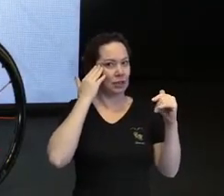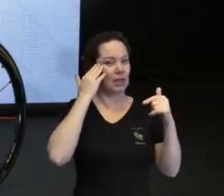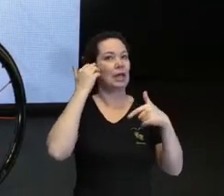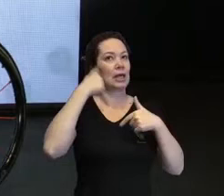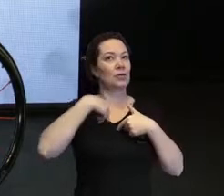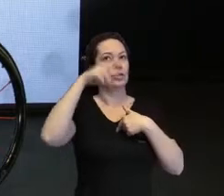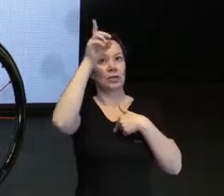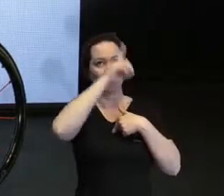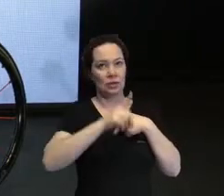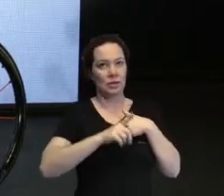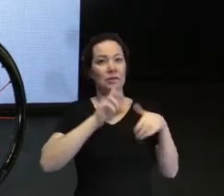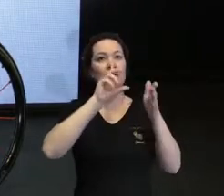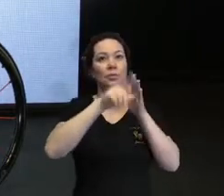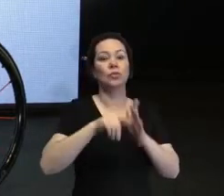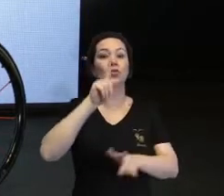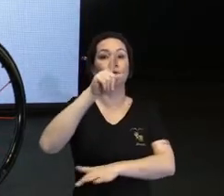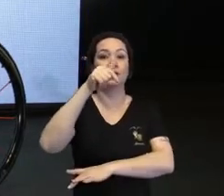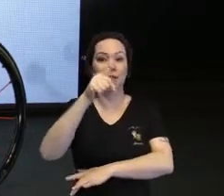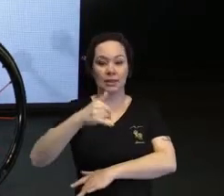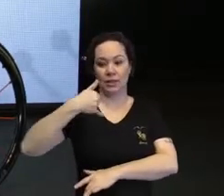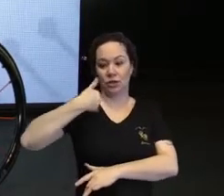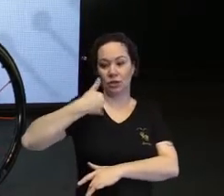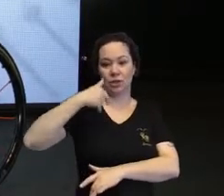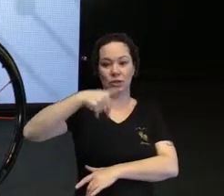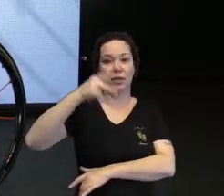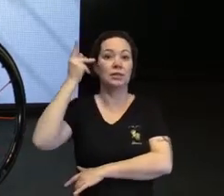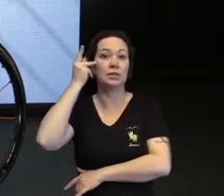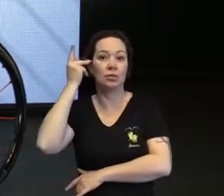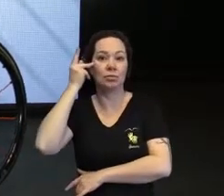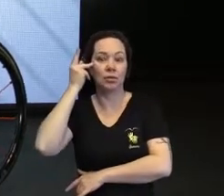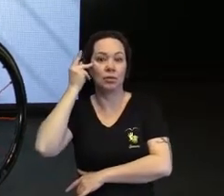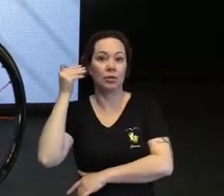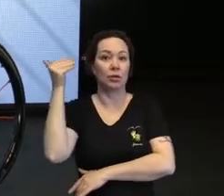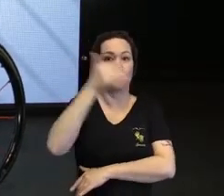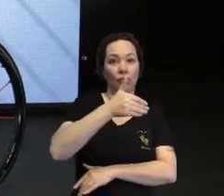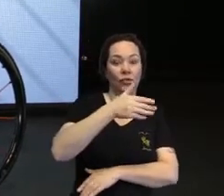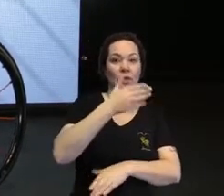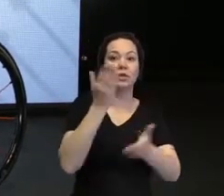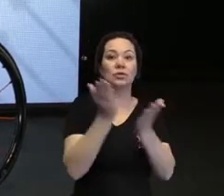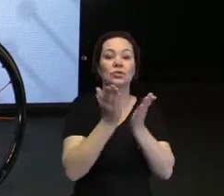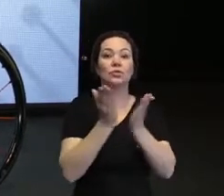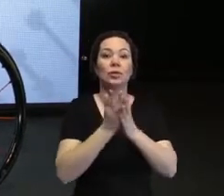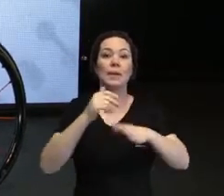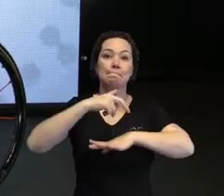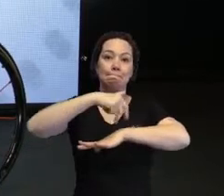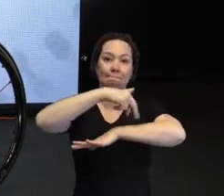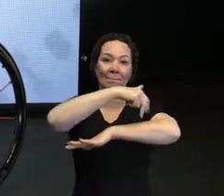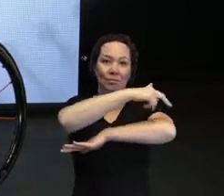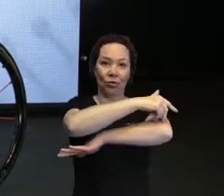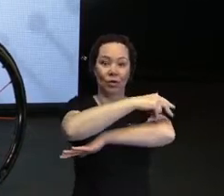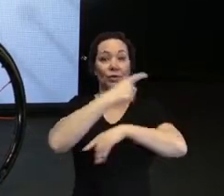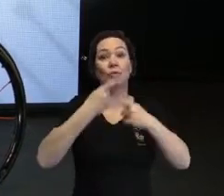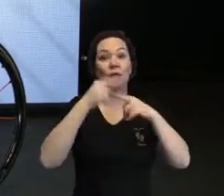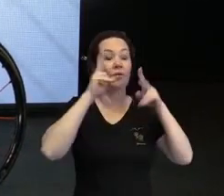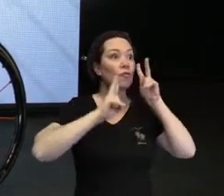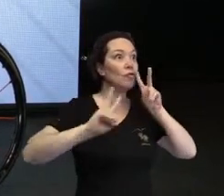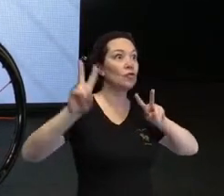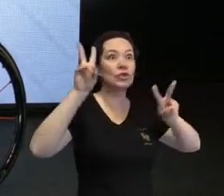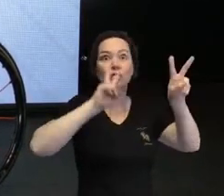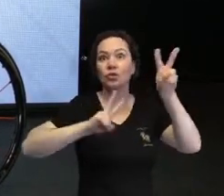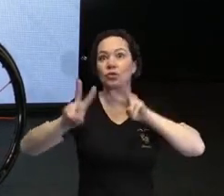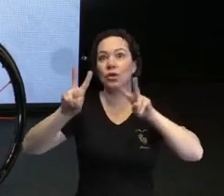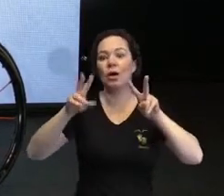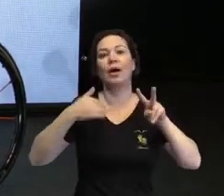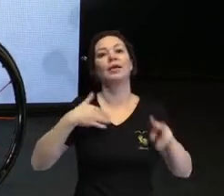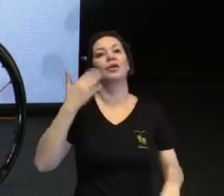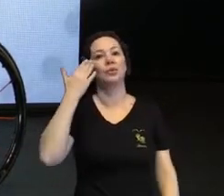deficiência quando eu vim aos 17 anos para São Paulo para estudar, para estudar moda, uma área tão visual e aí eu entendi que